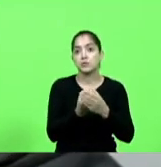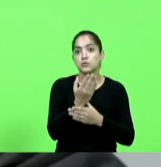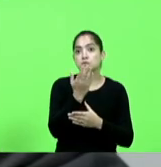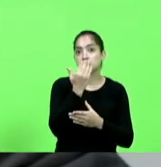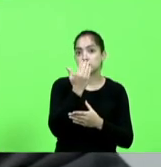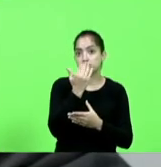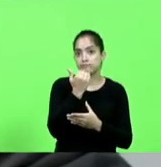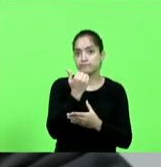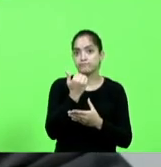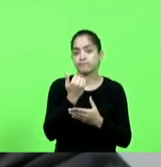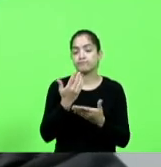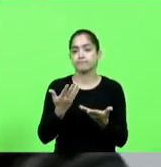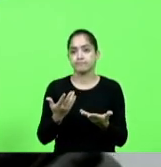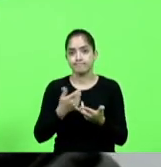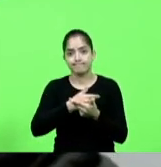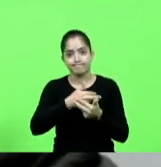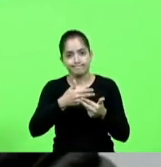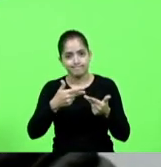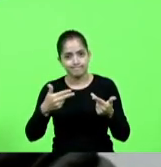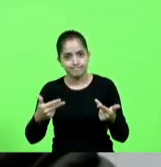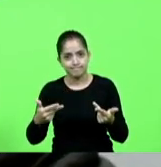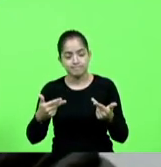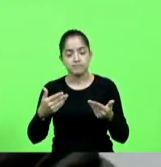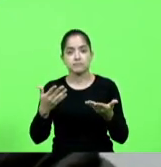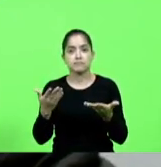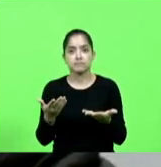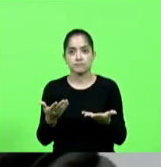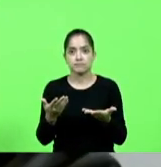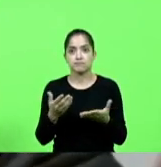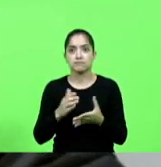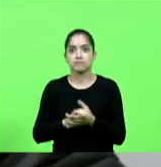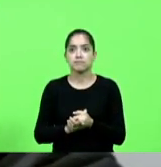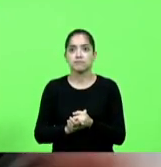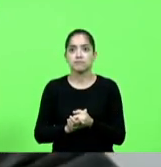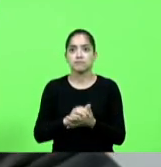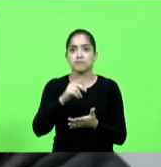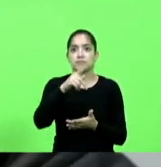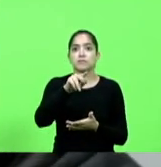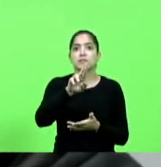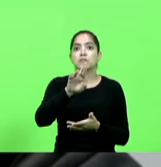é o chamado proera